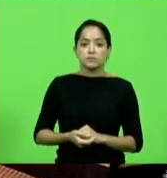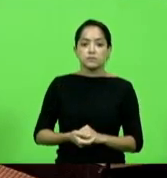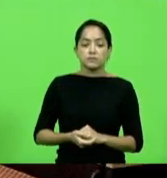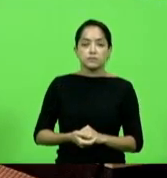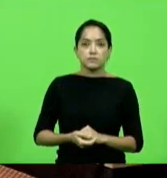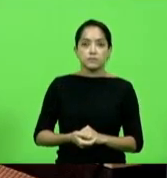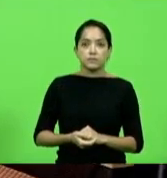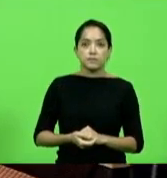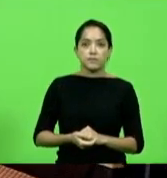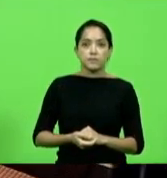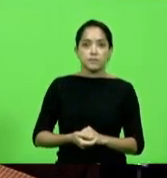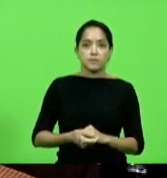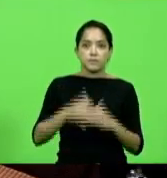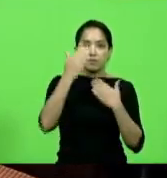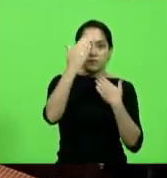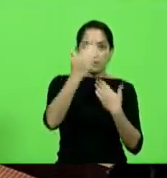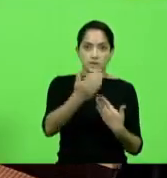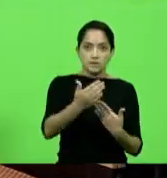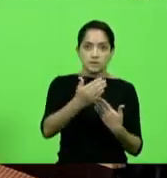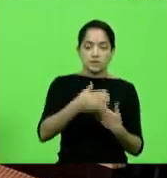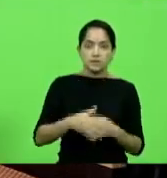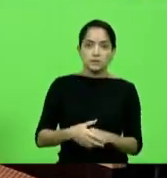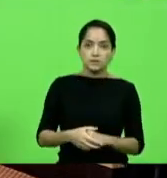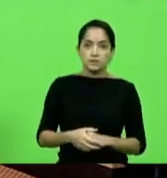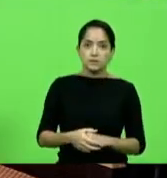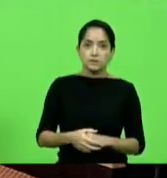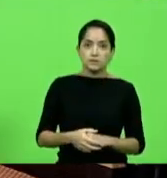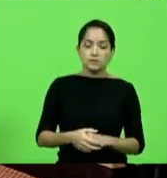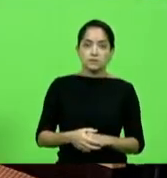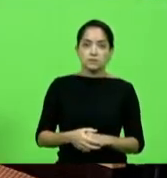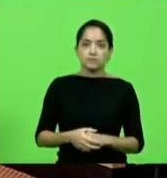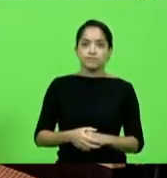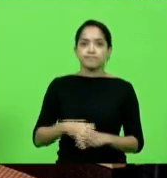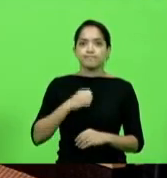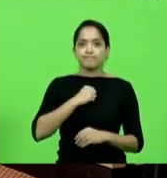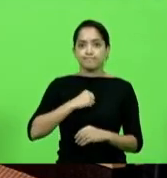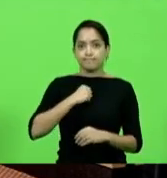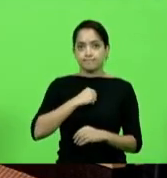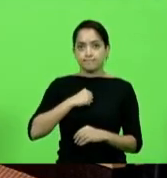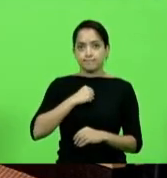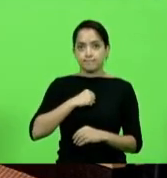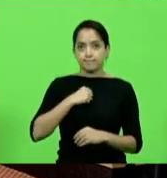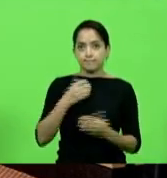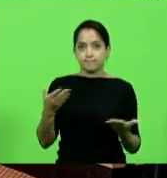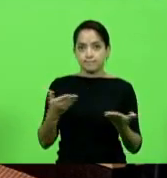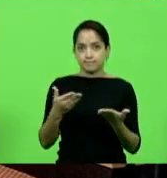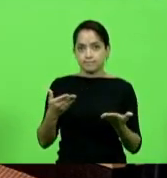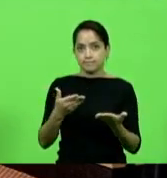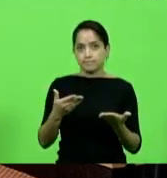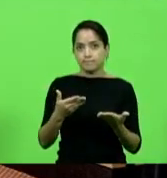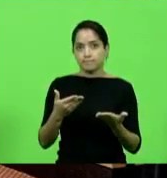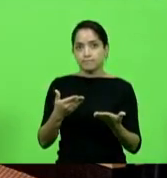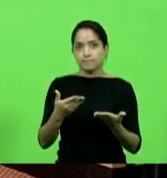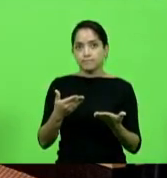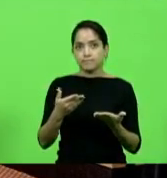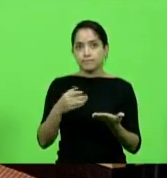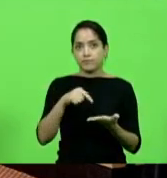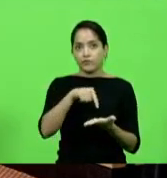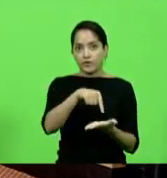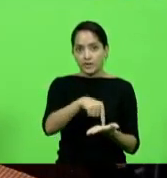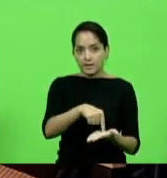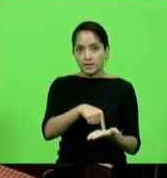Obrigado, presidente. Estava com saudade de vir falar verdades